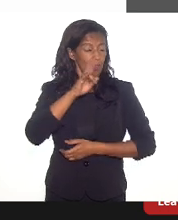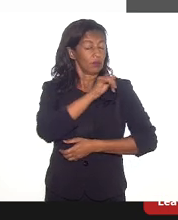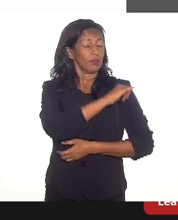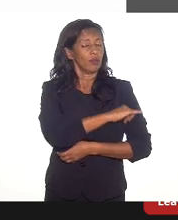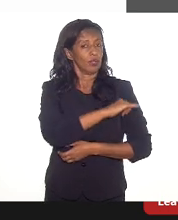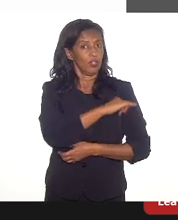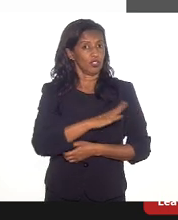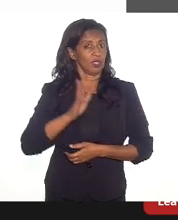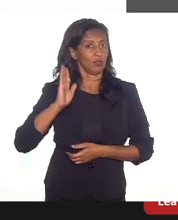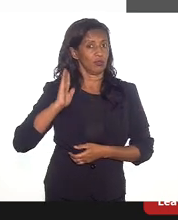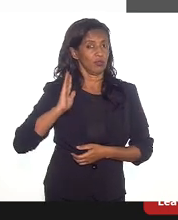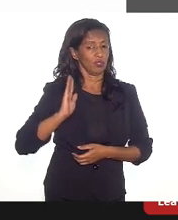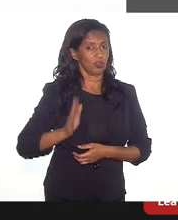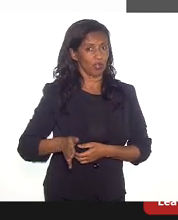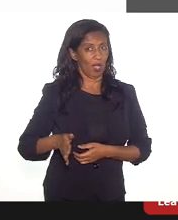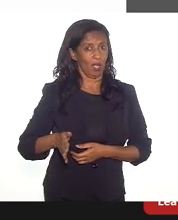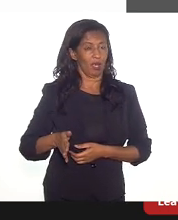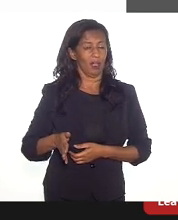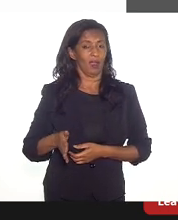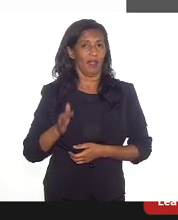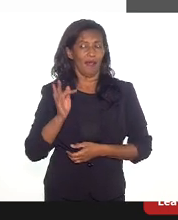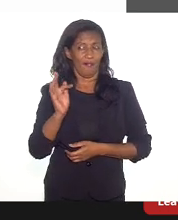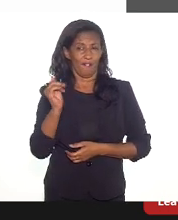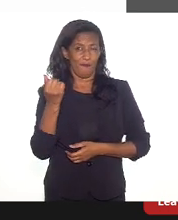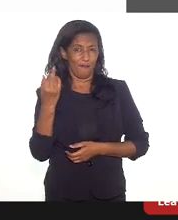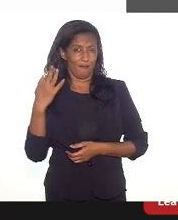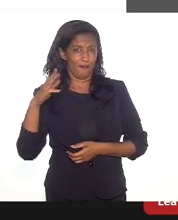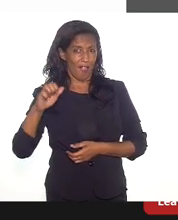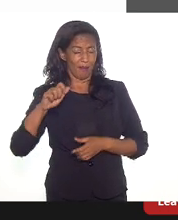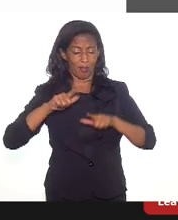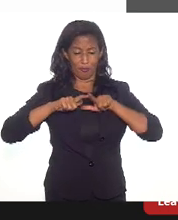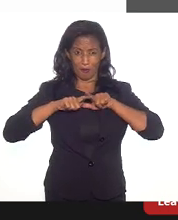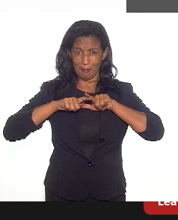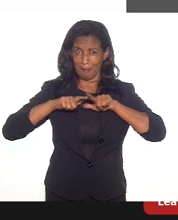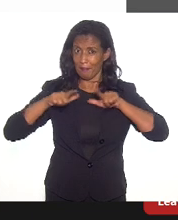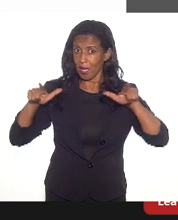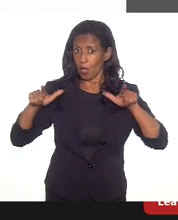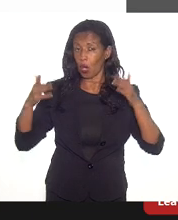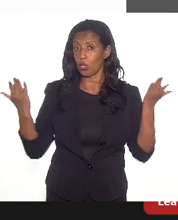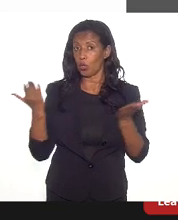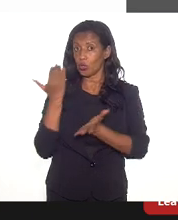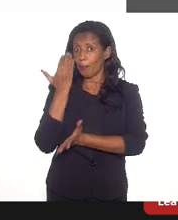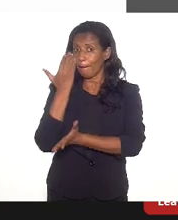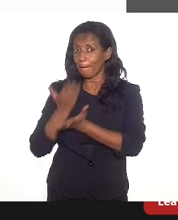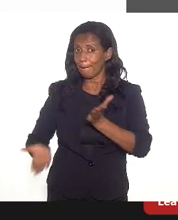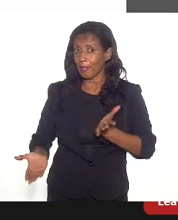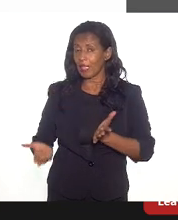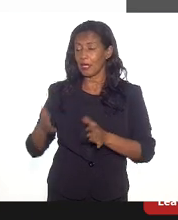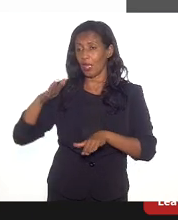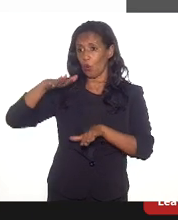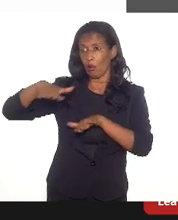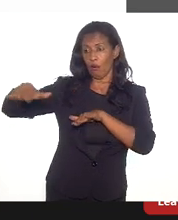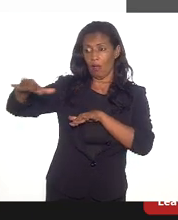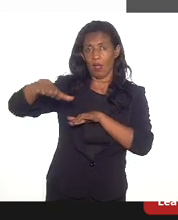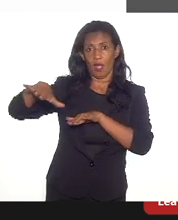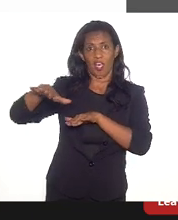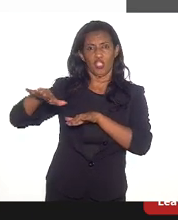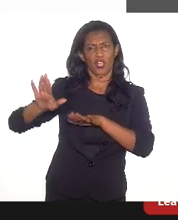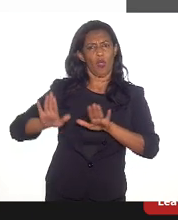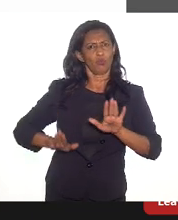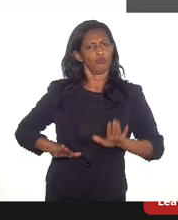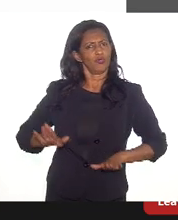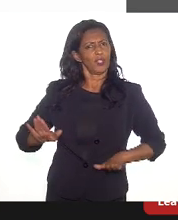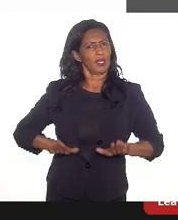Janeiro já foi na área de fármacos um dos maiores e hoje ela perdeu naquela região da Taquara, na região de Jacaré